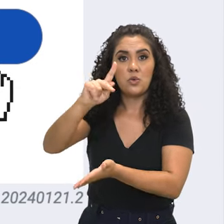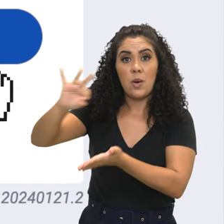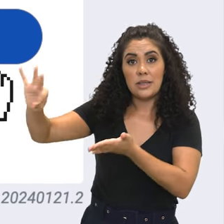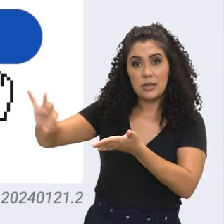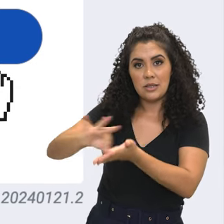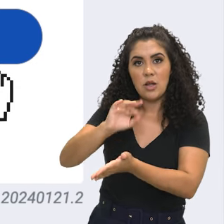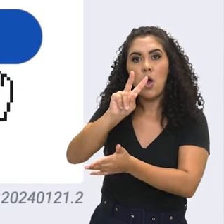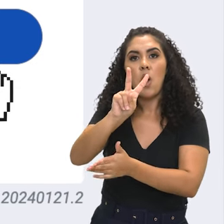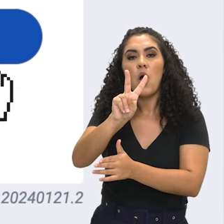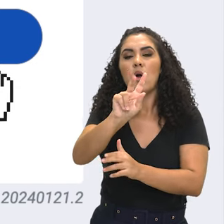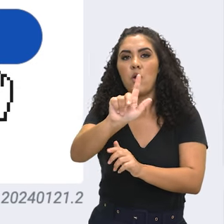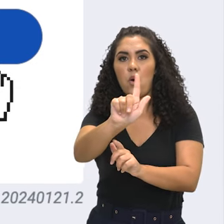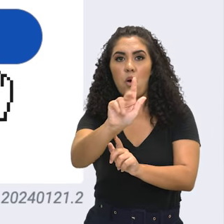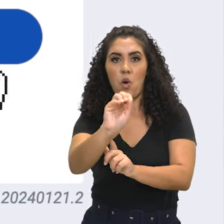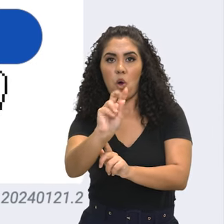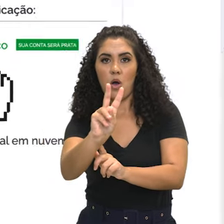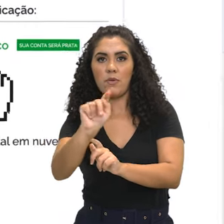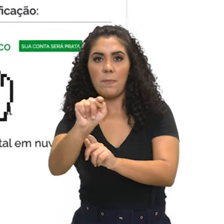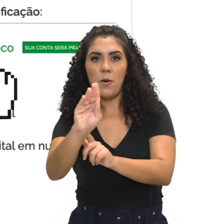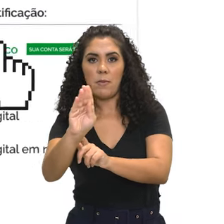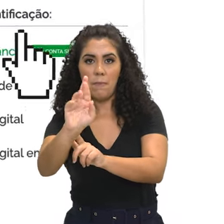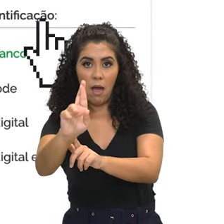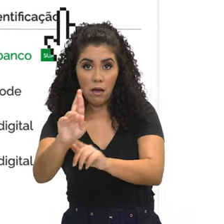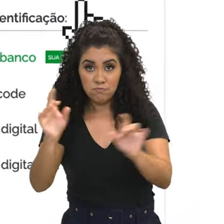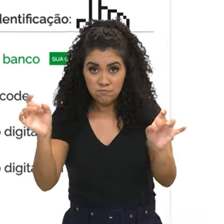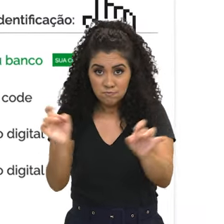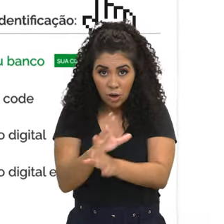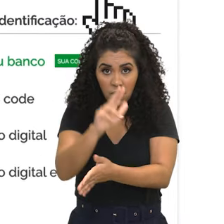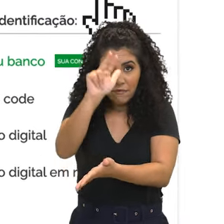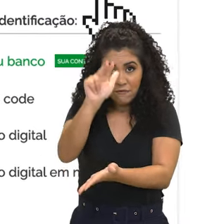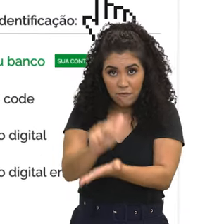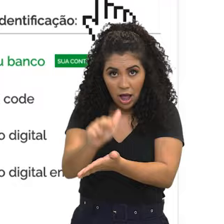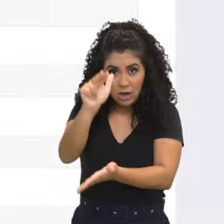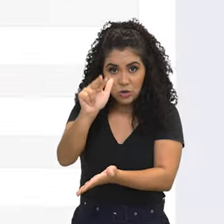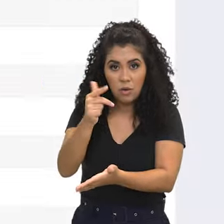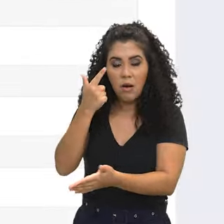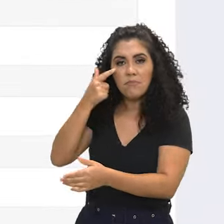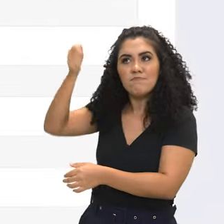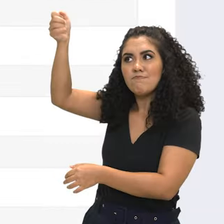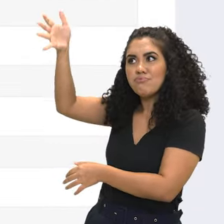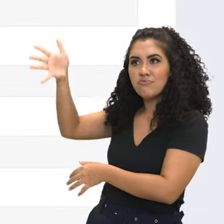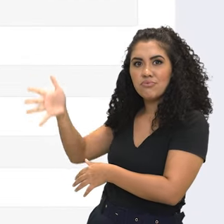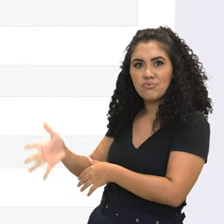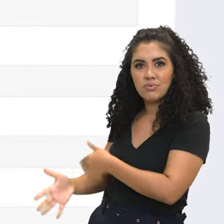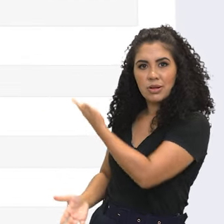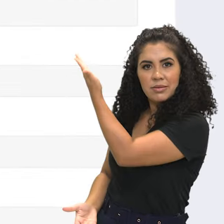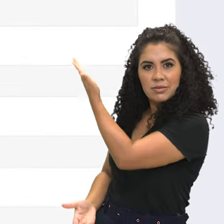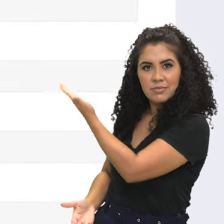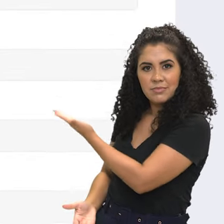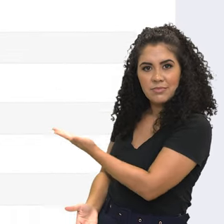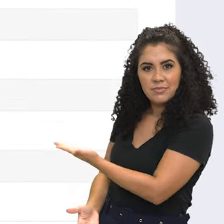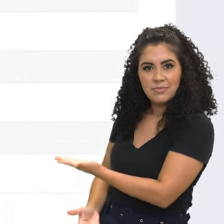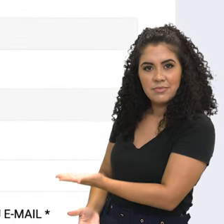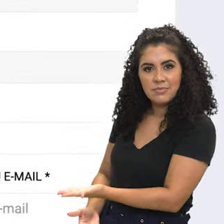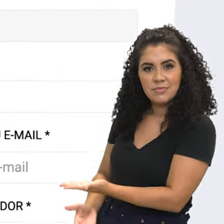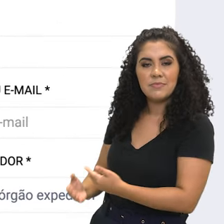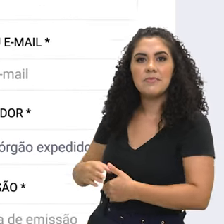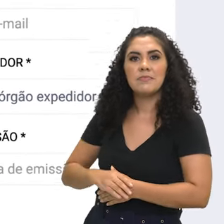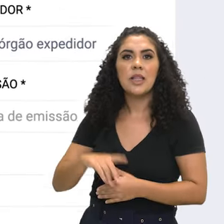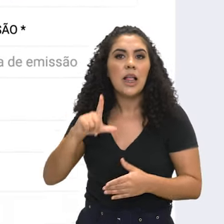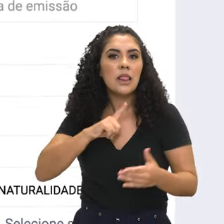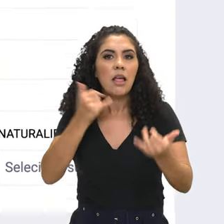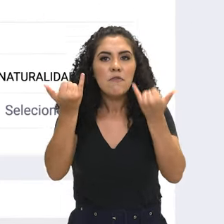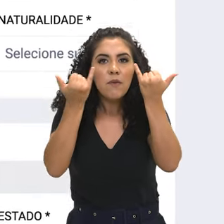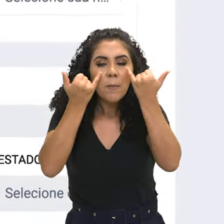validação do seu cadastro do Gov.br. Depois que você fizer a validação do seu cadastro do Gov.br, que você vai para a página de inscrição,